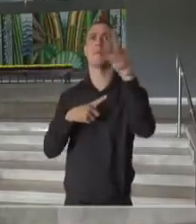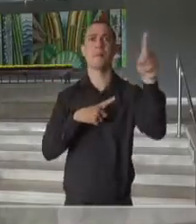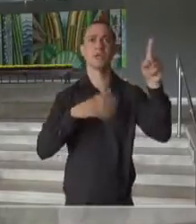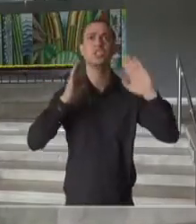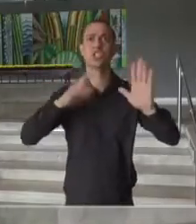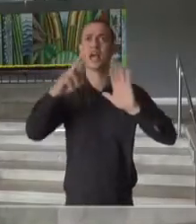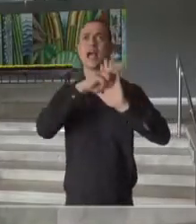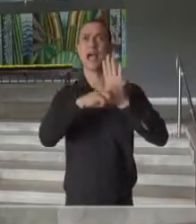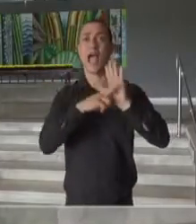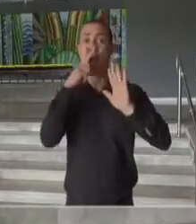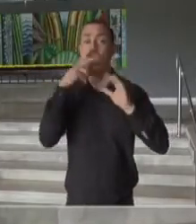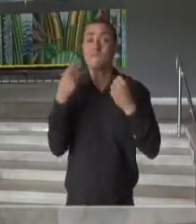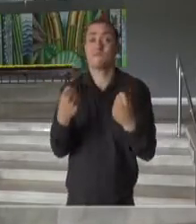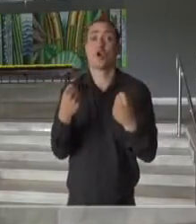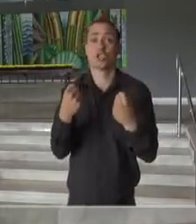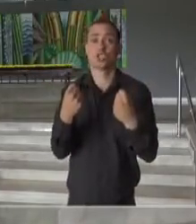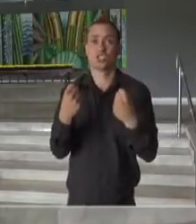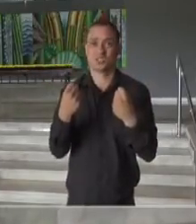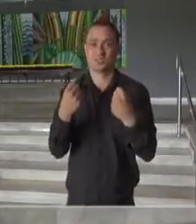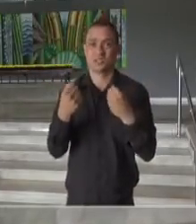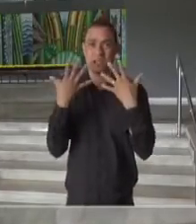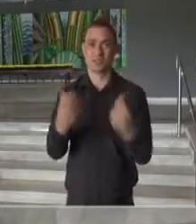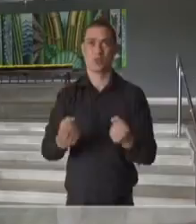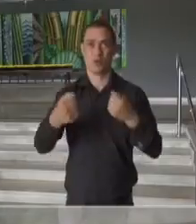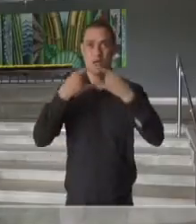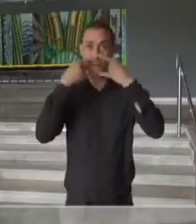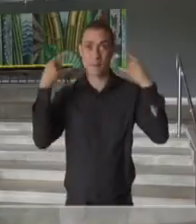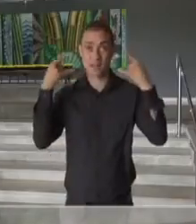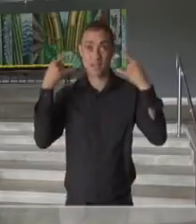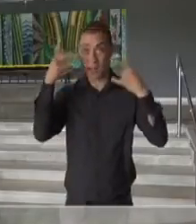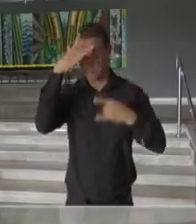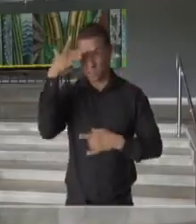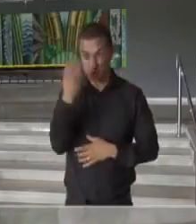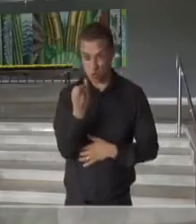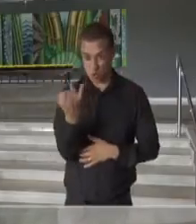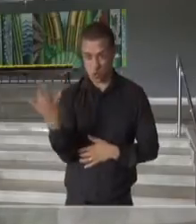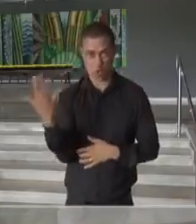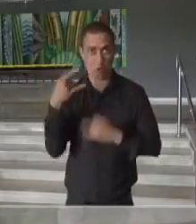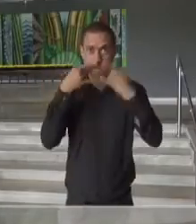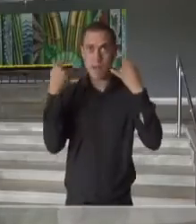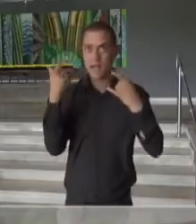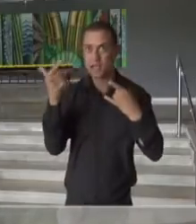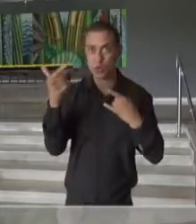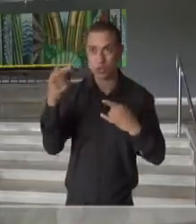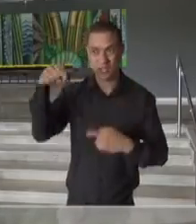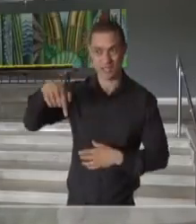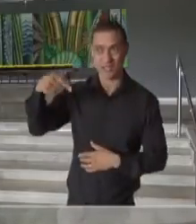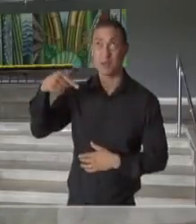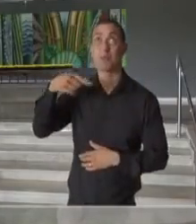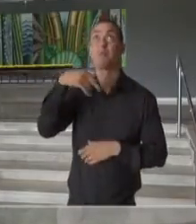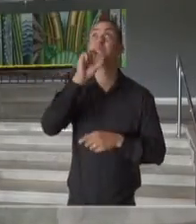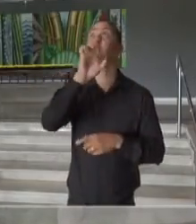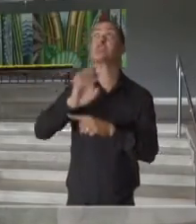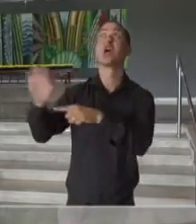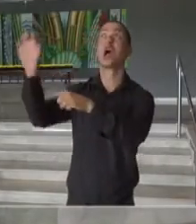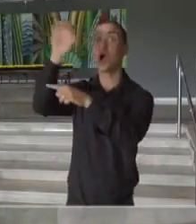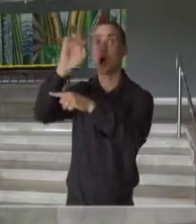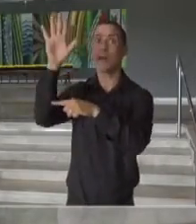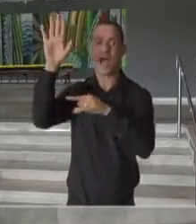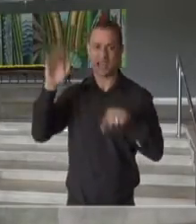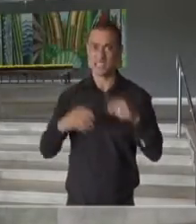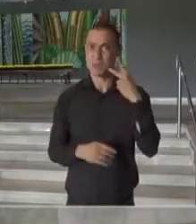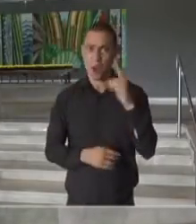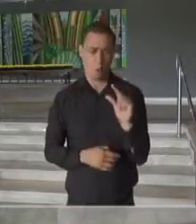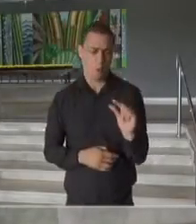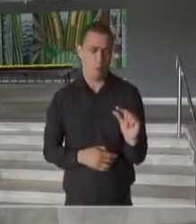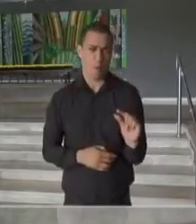forte o uso das máscaras. O número de pessoas que não usam máscaras ou não usavam máscaras era muito pequeno em